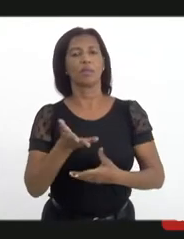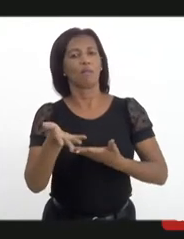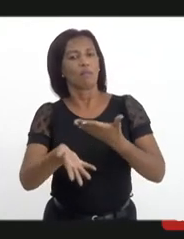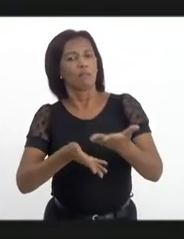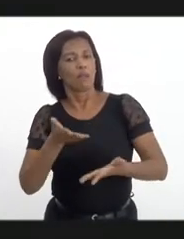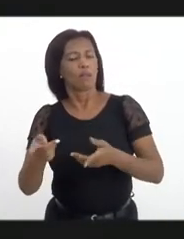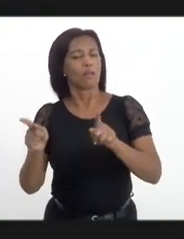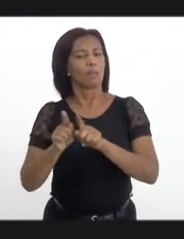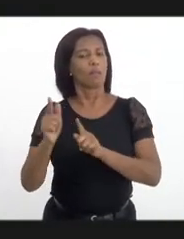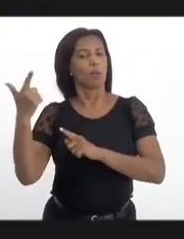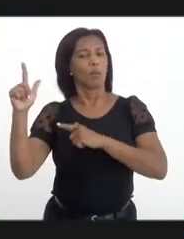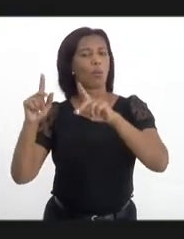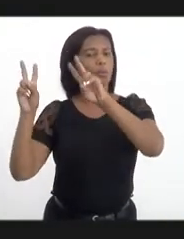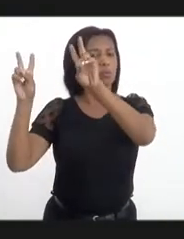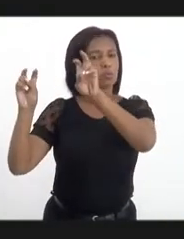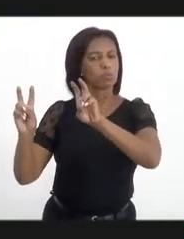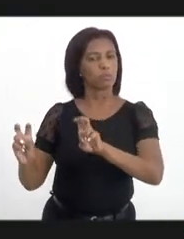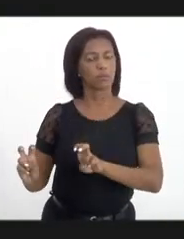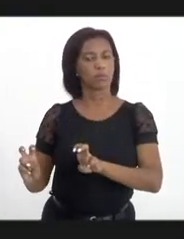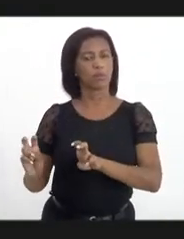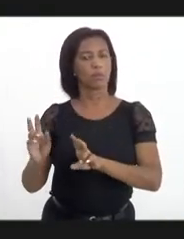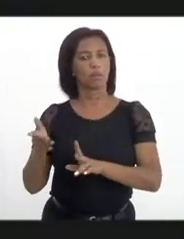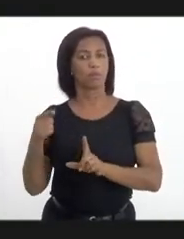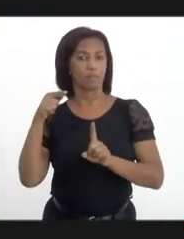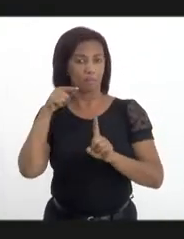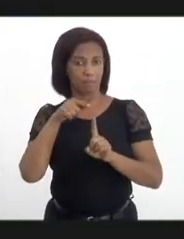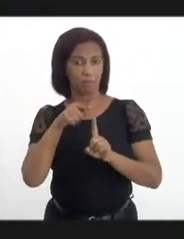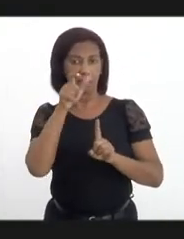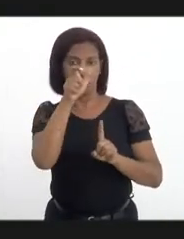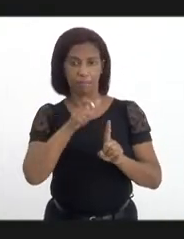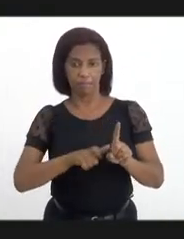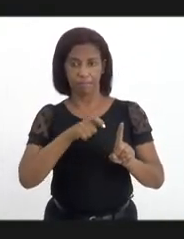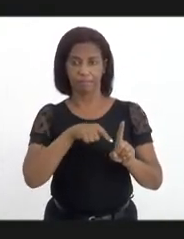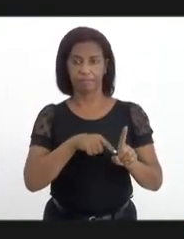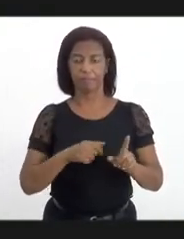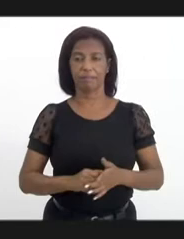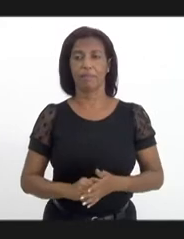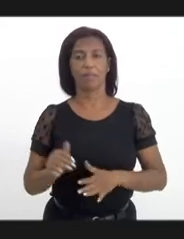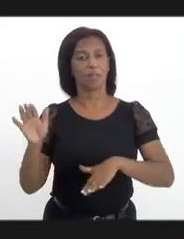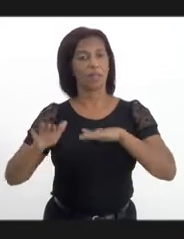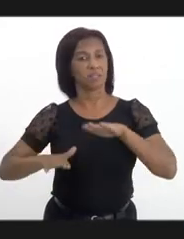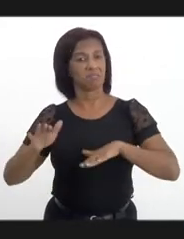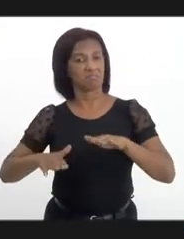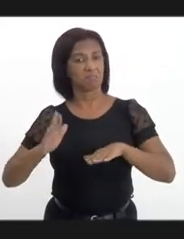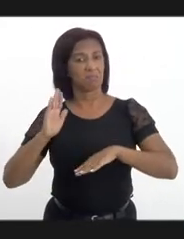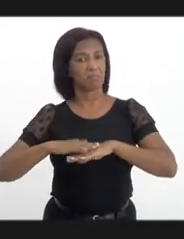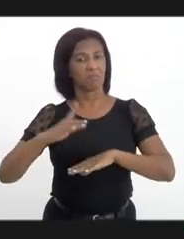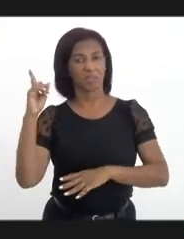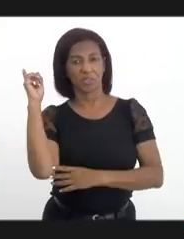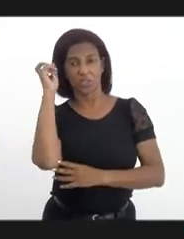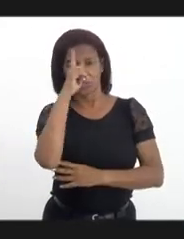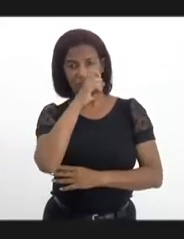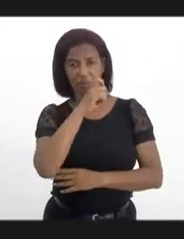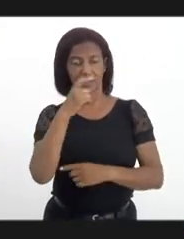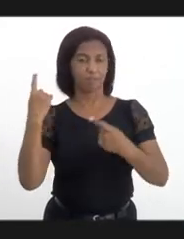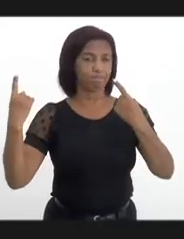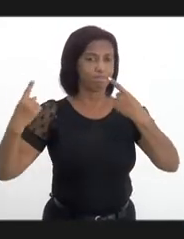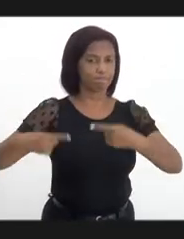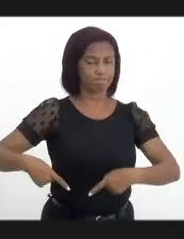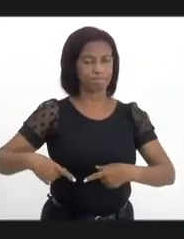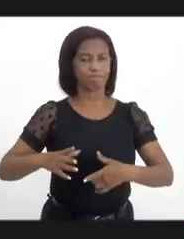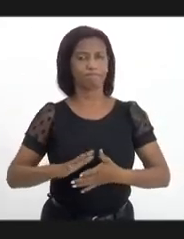de outros temas. mas essa é talvez a temática mais difícil a ser enfrentada,